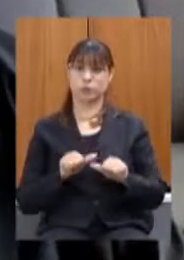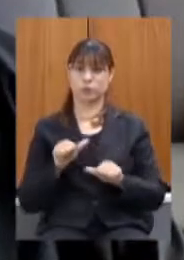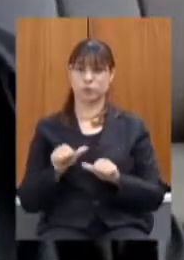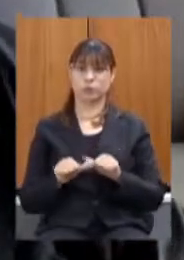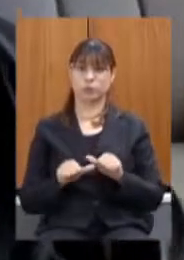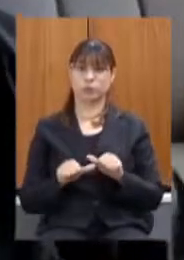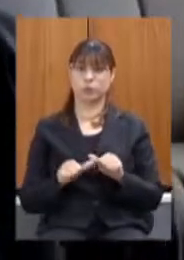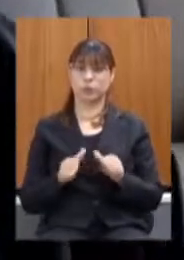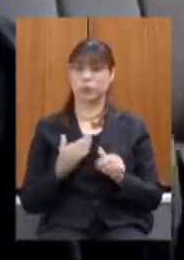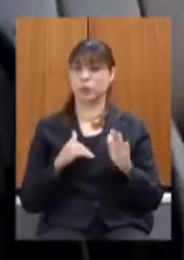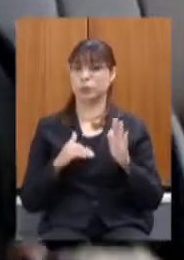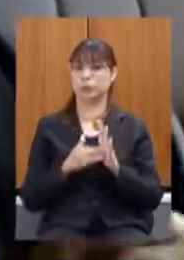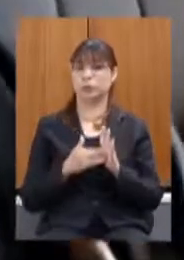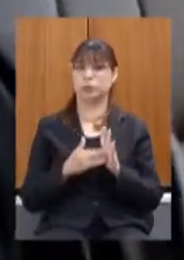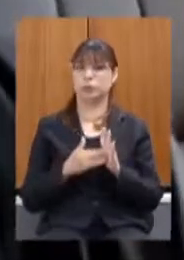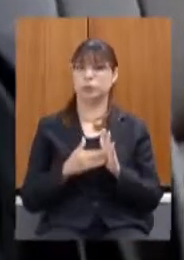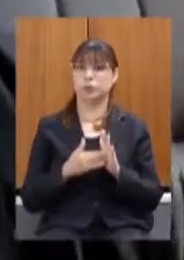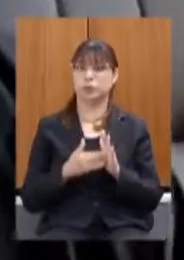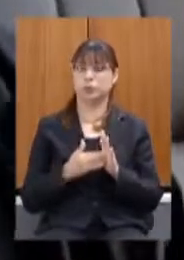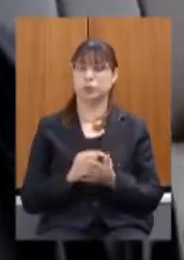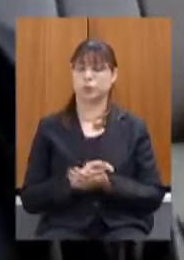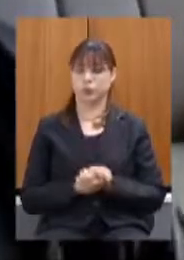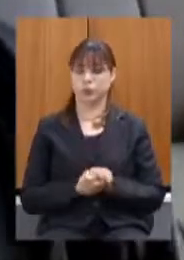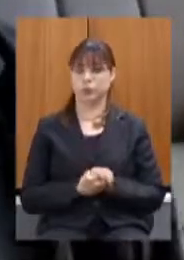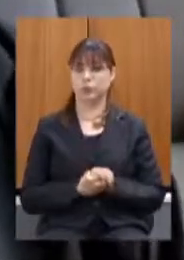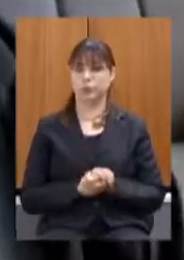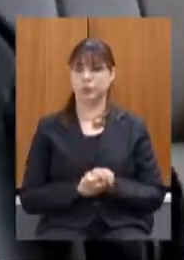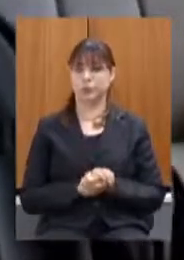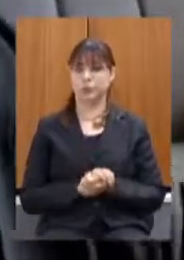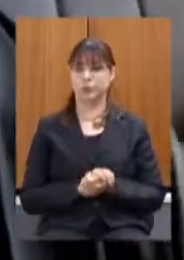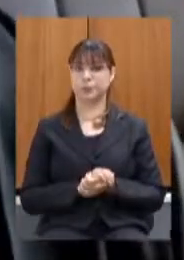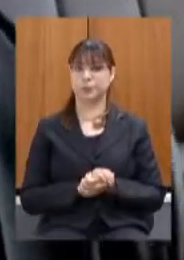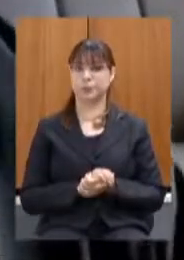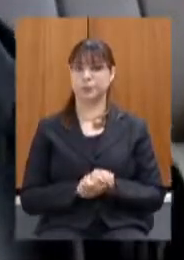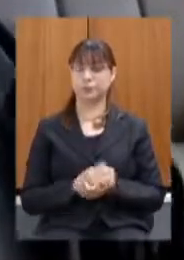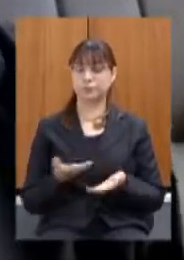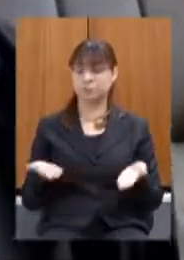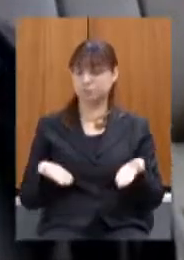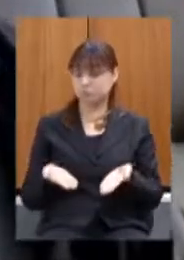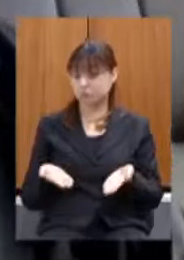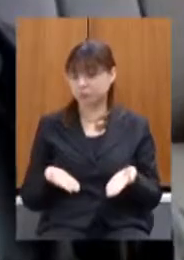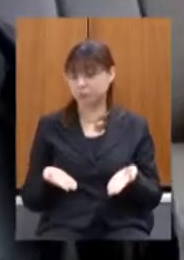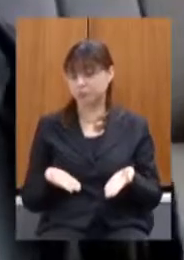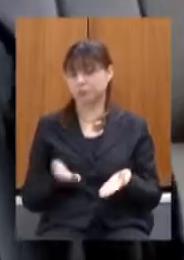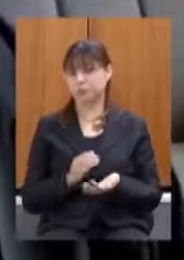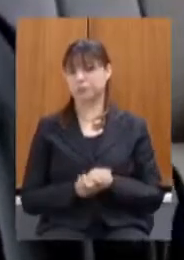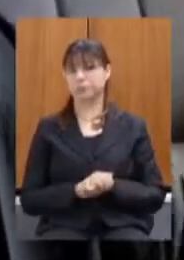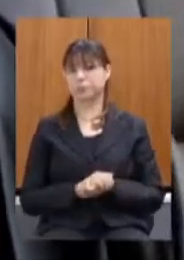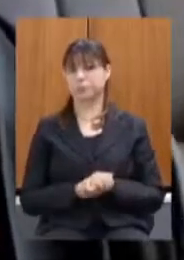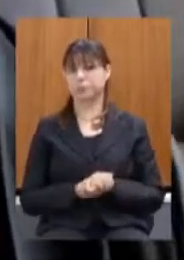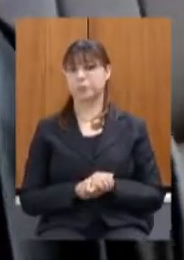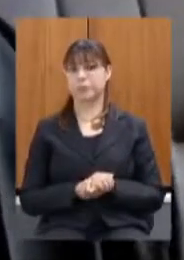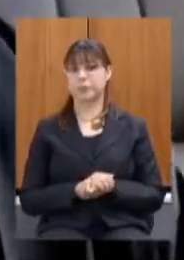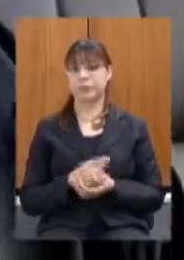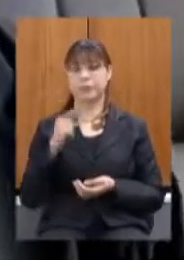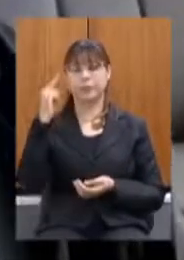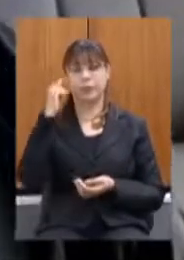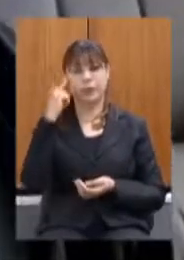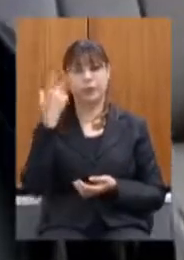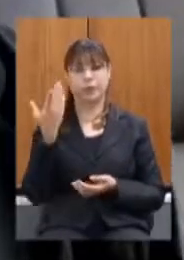alterou profundamente então hoje a questão da da cobertura